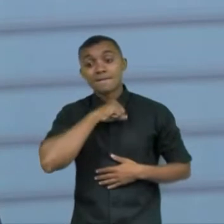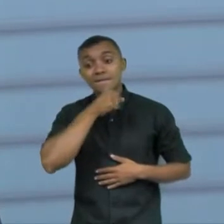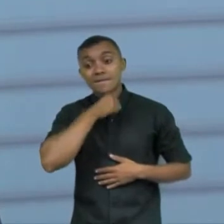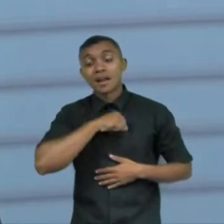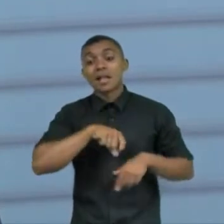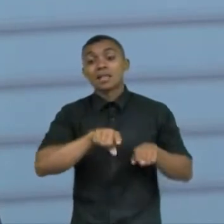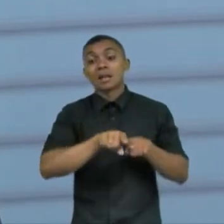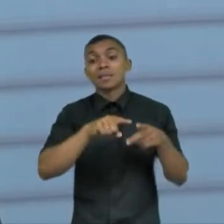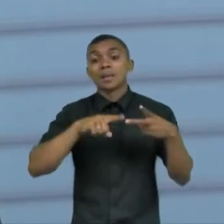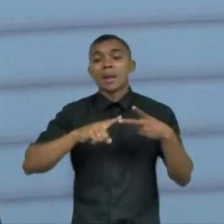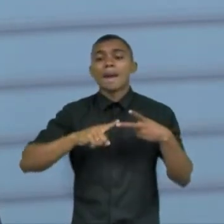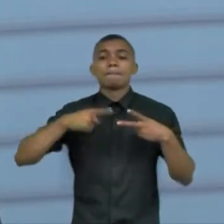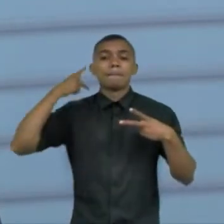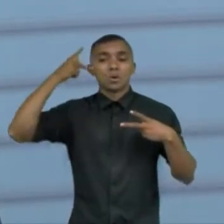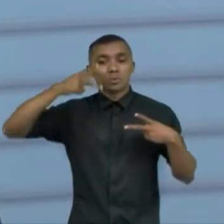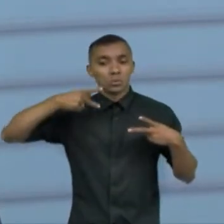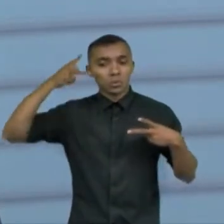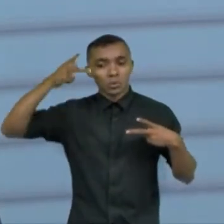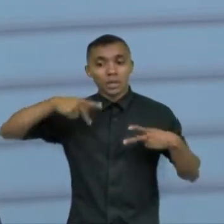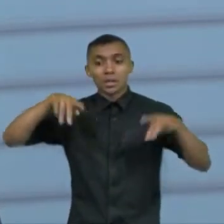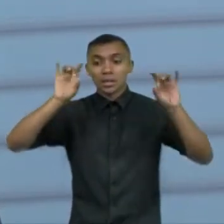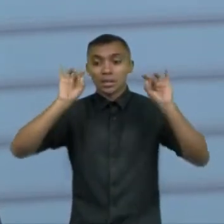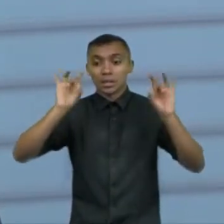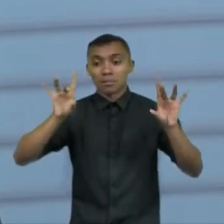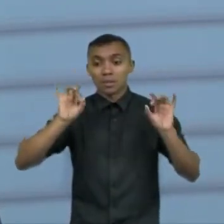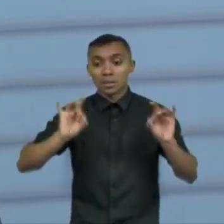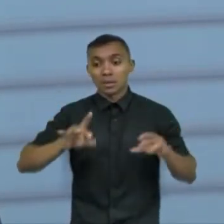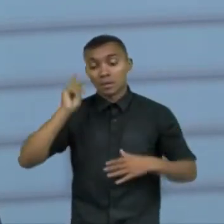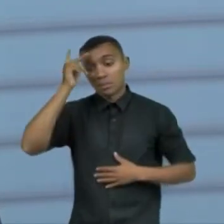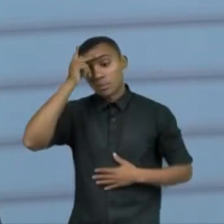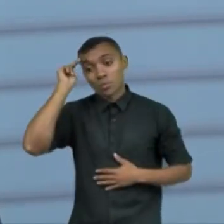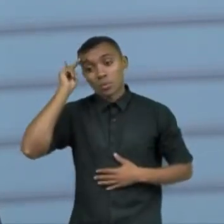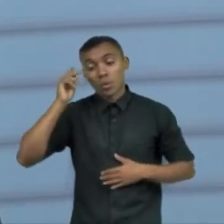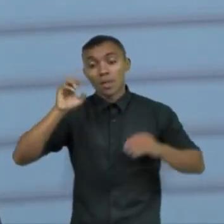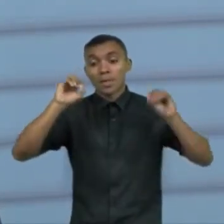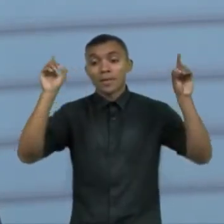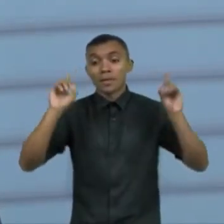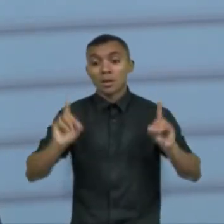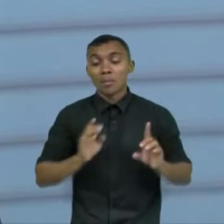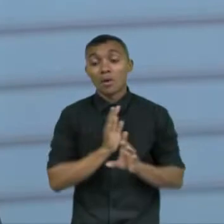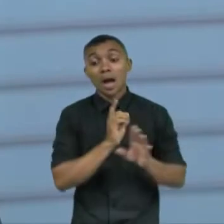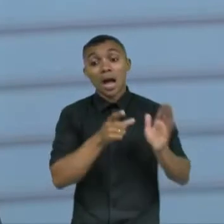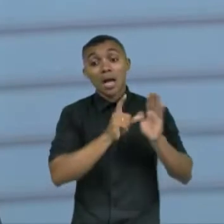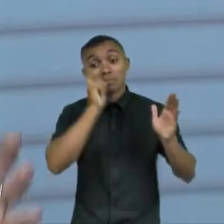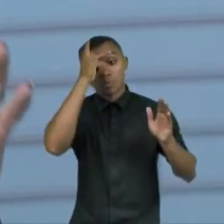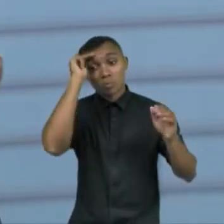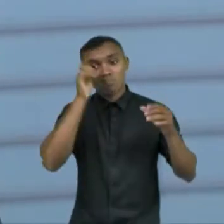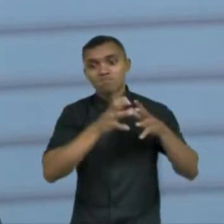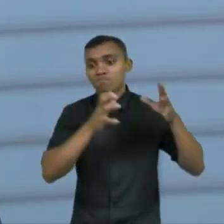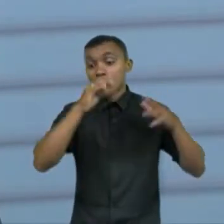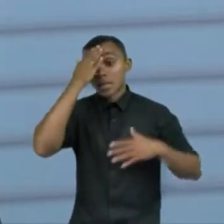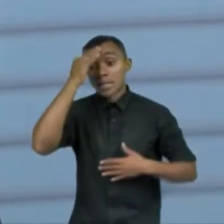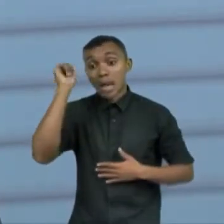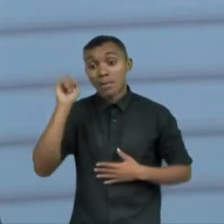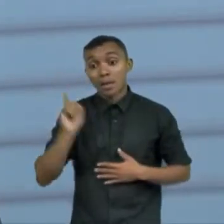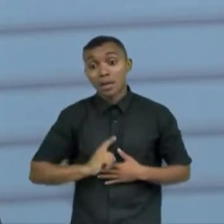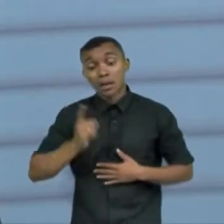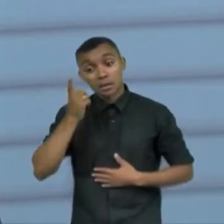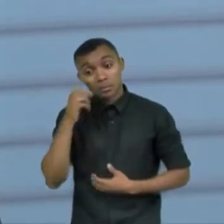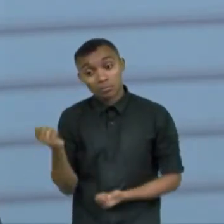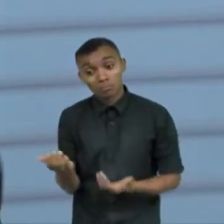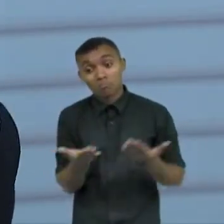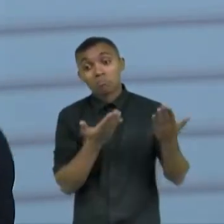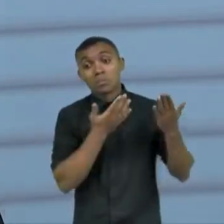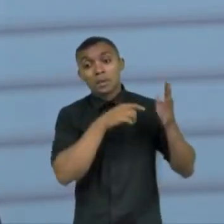promotoria especializada do idoso e da pessoa com deficiência que muitas pessoas não sabem disso então a gente consegue direcionar o